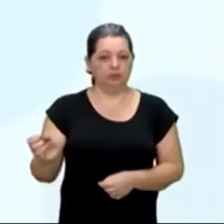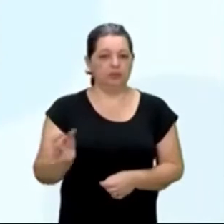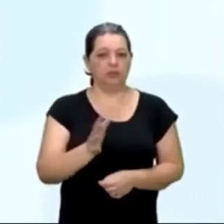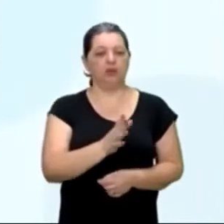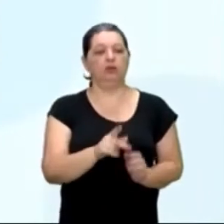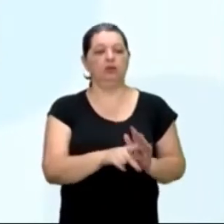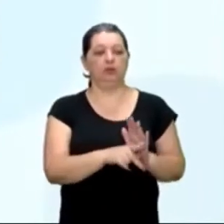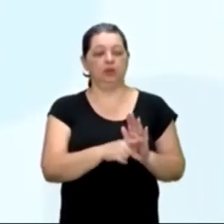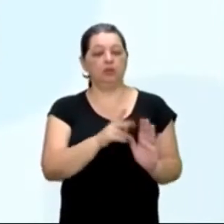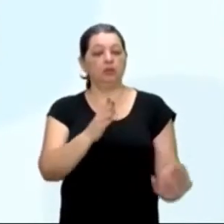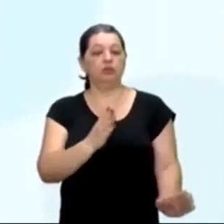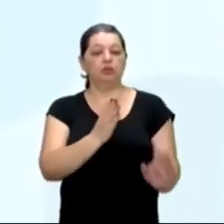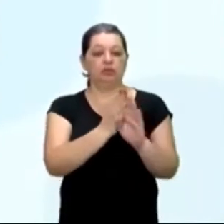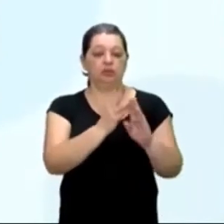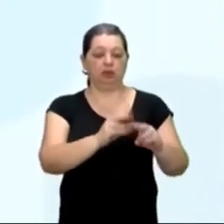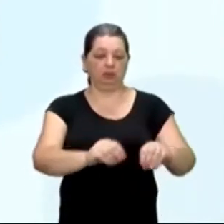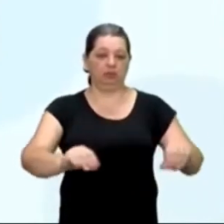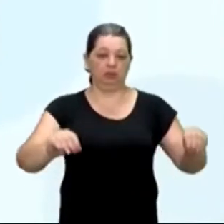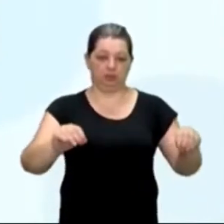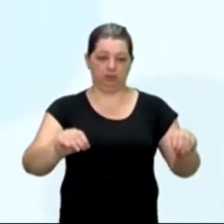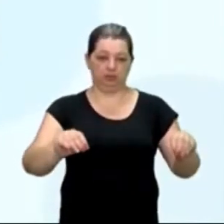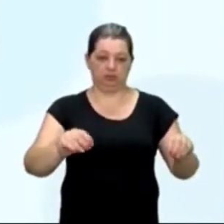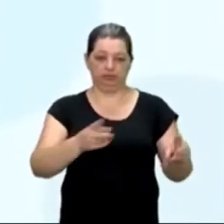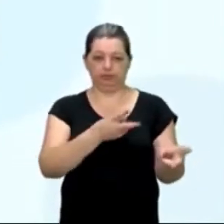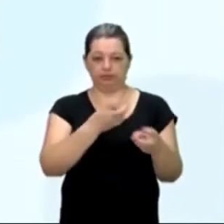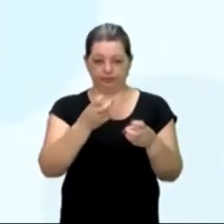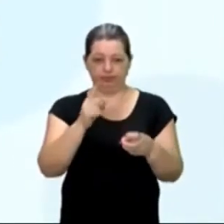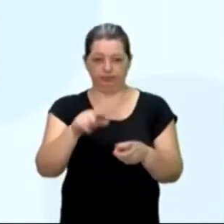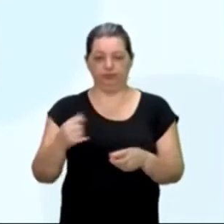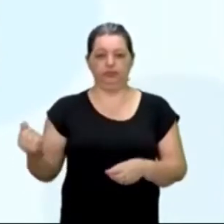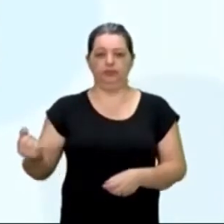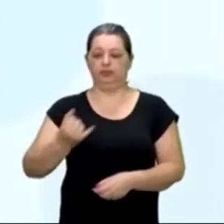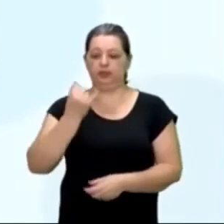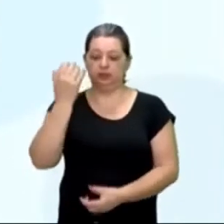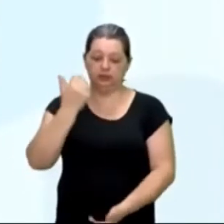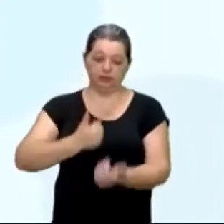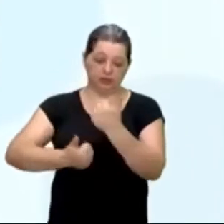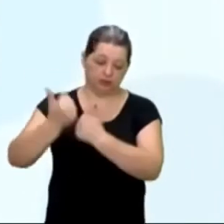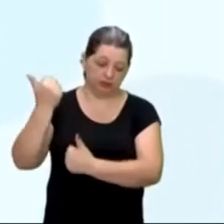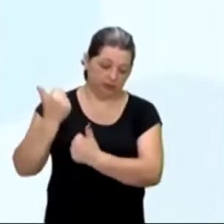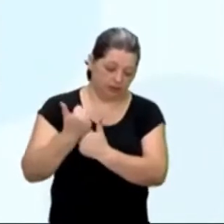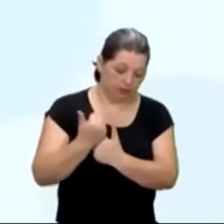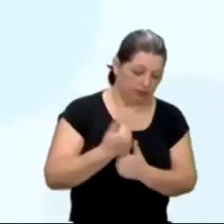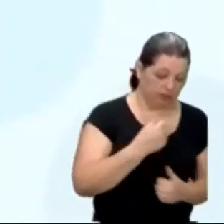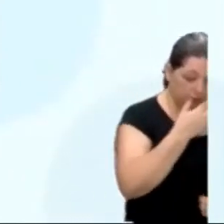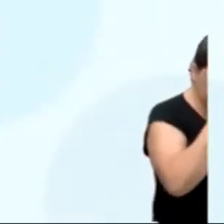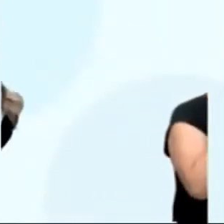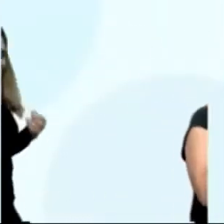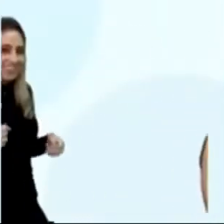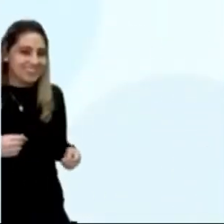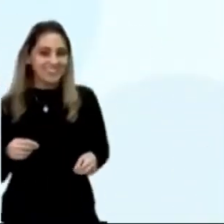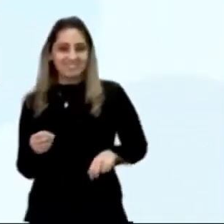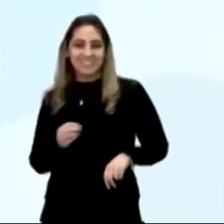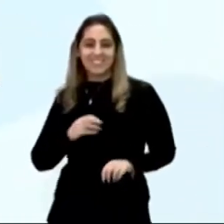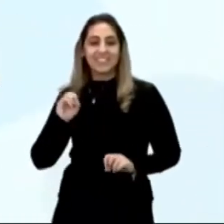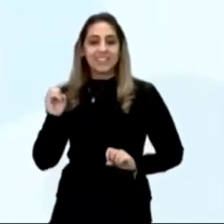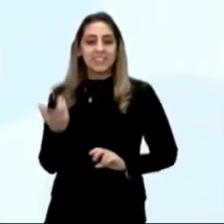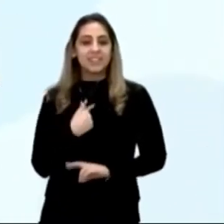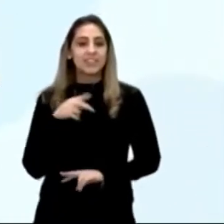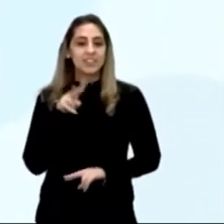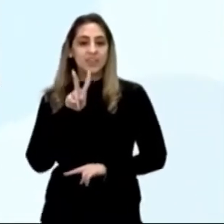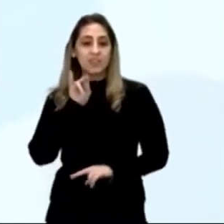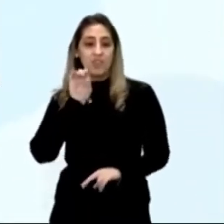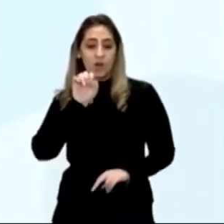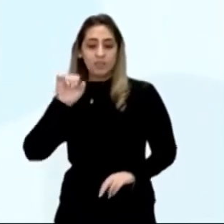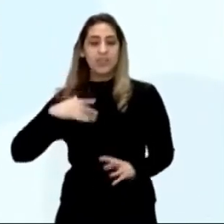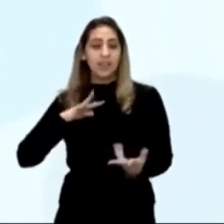do achamento desta vossa terra nova, notem, isso é importante, prestem atenção nisso, a nova, do achamento desta vossa